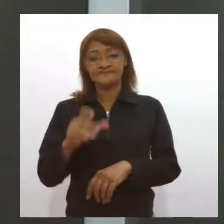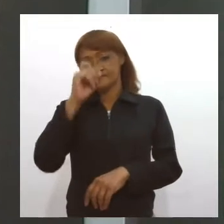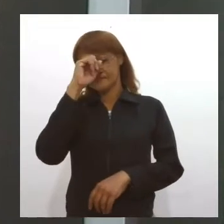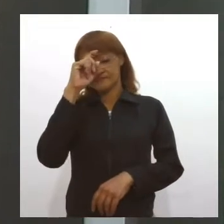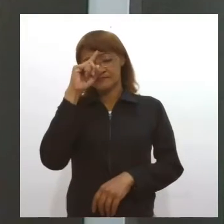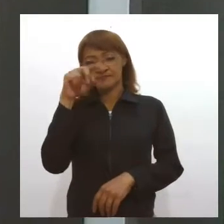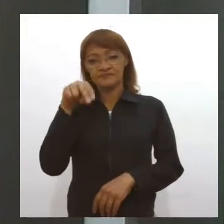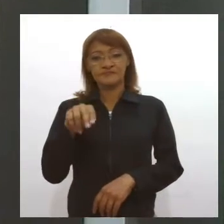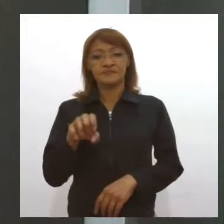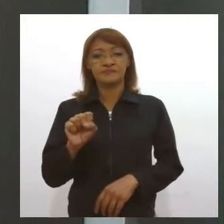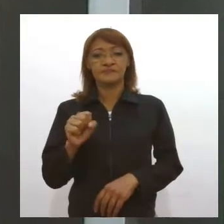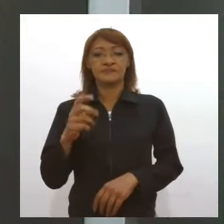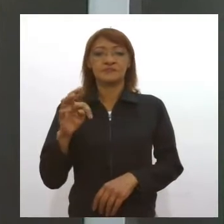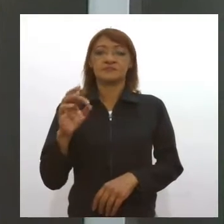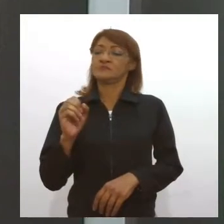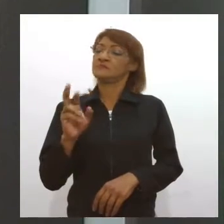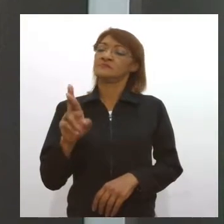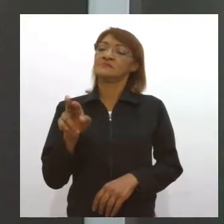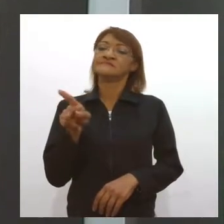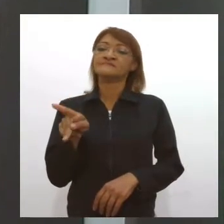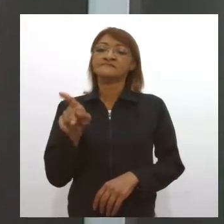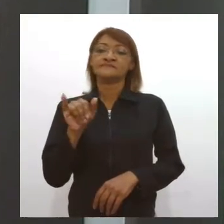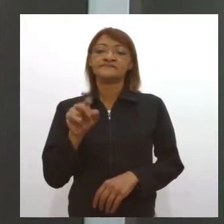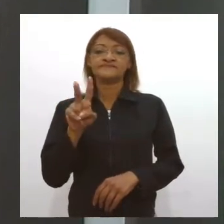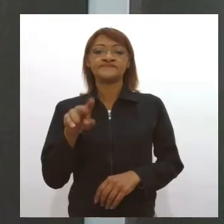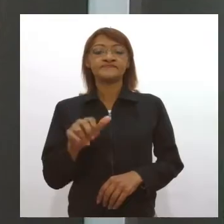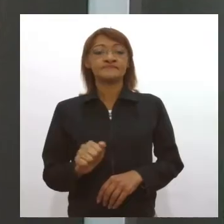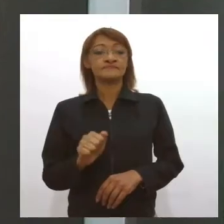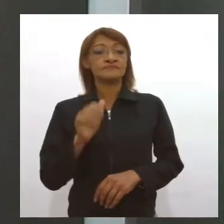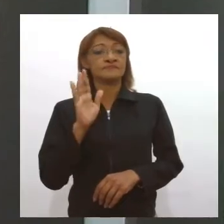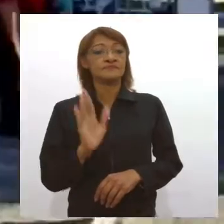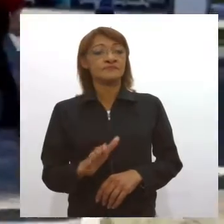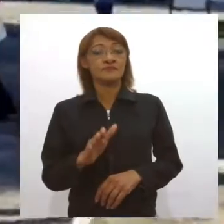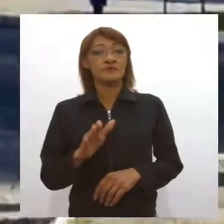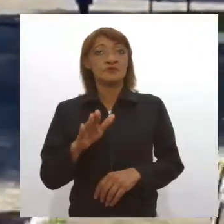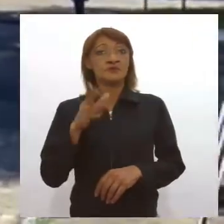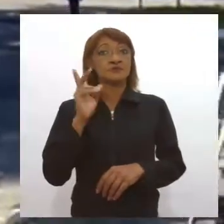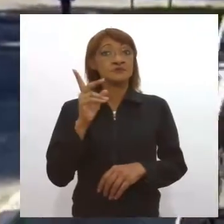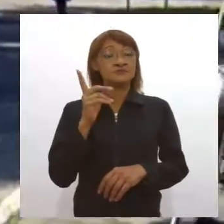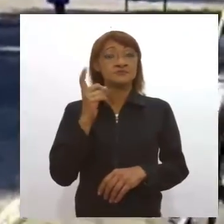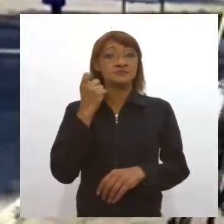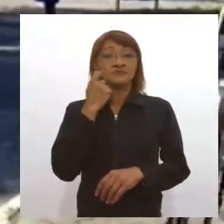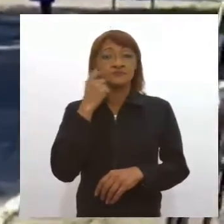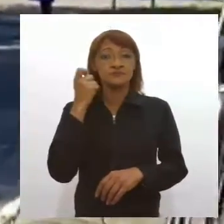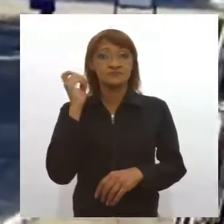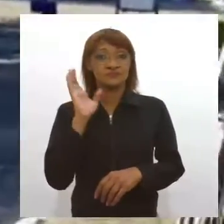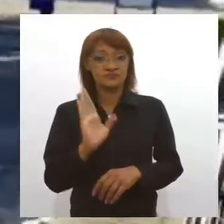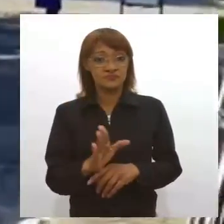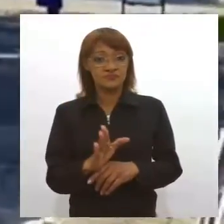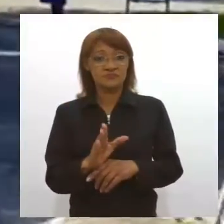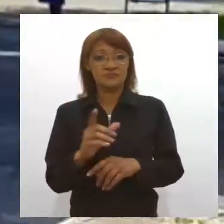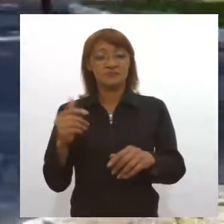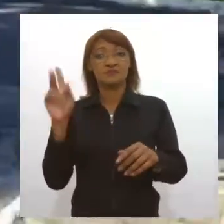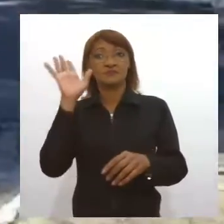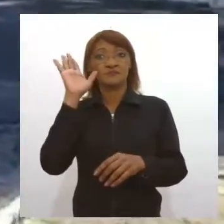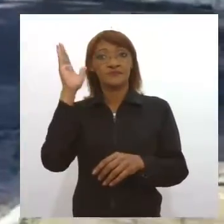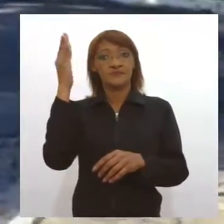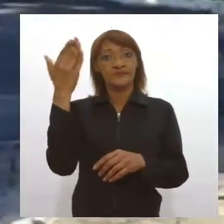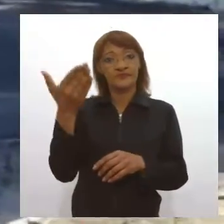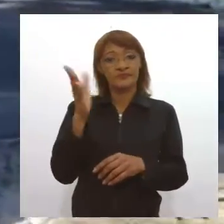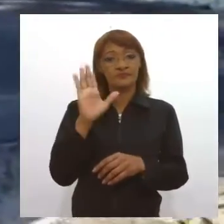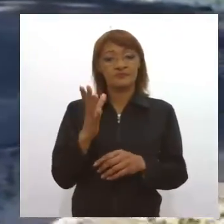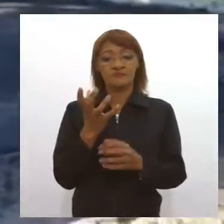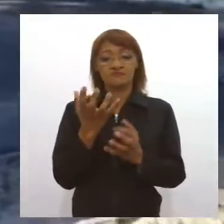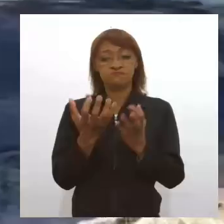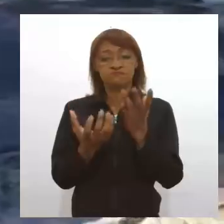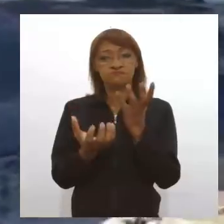Nestor Piva, na Zona Norte de Aracaju. A unidade de saúde foi atingida por um incêndio de média proporção na manhã da última sexta-feira,